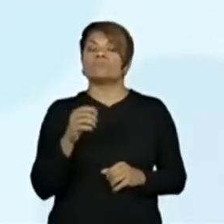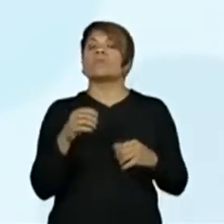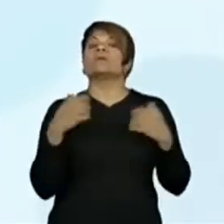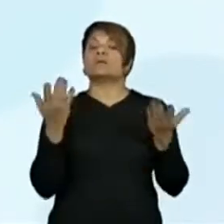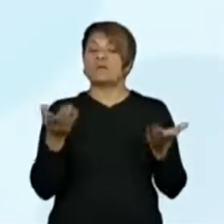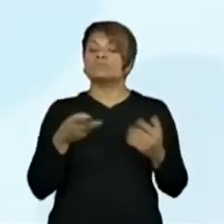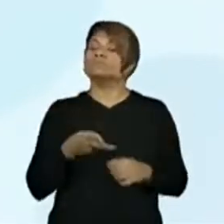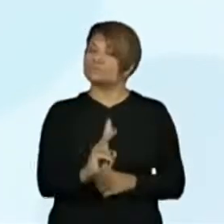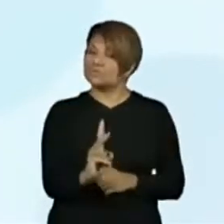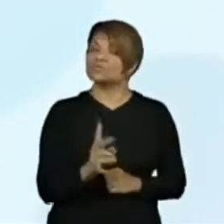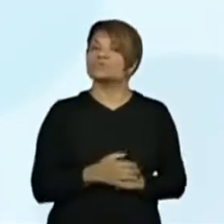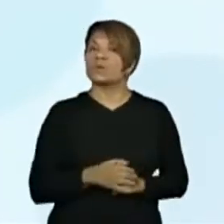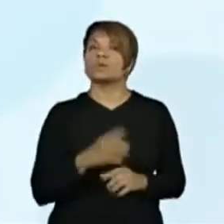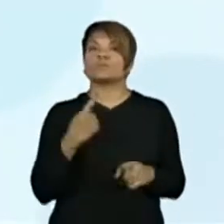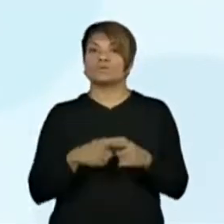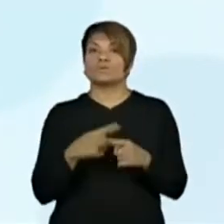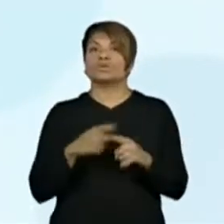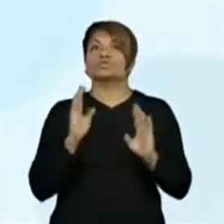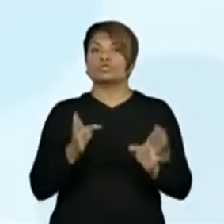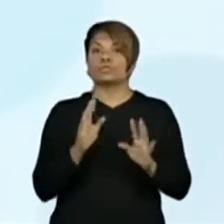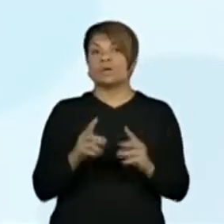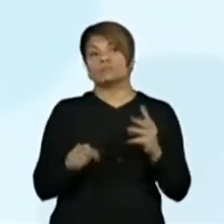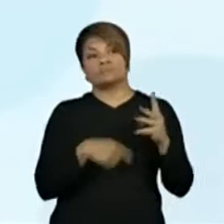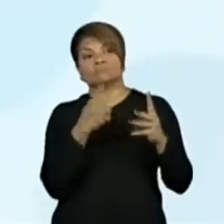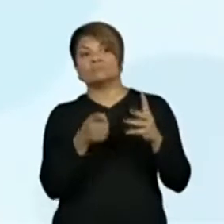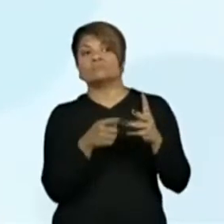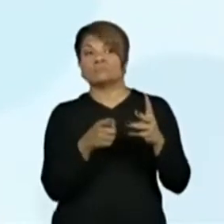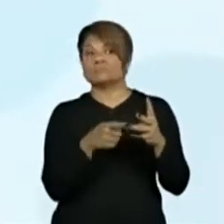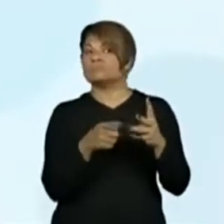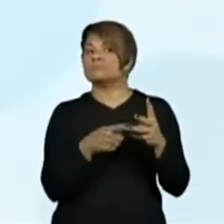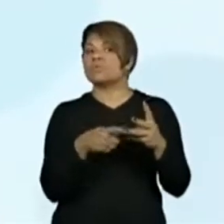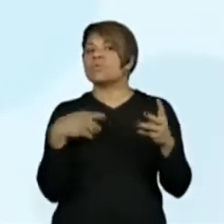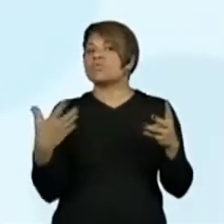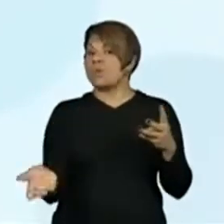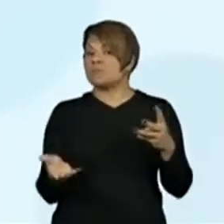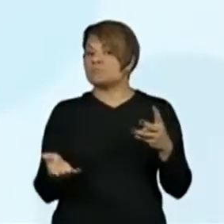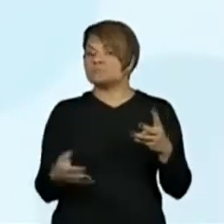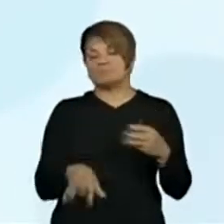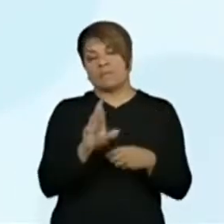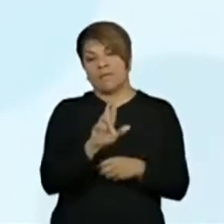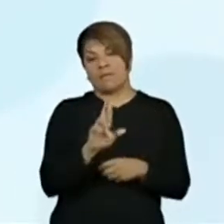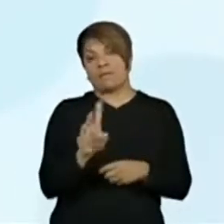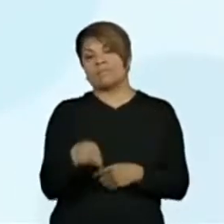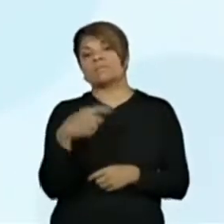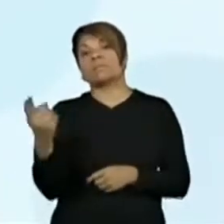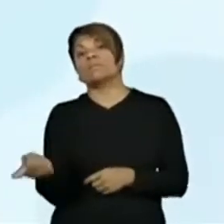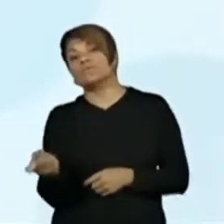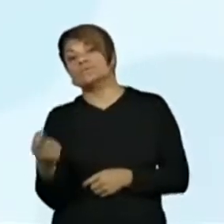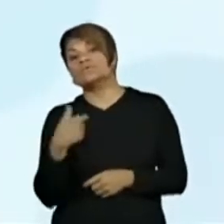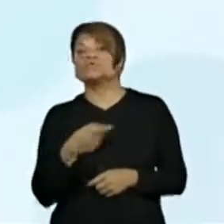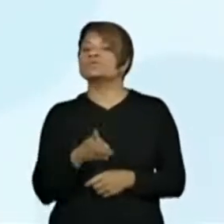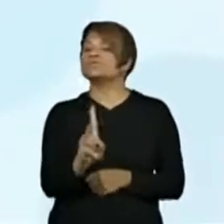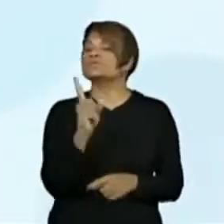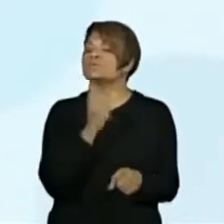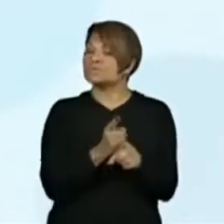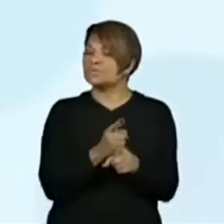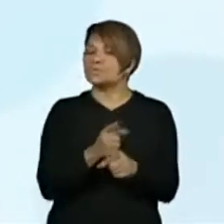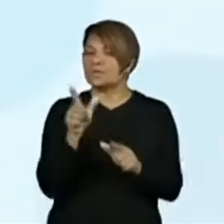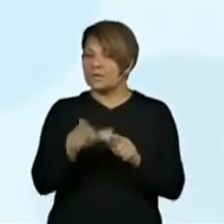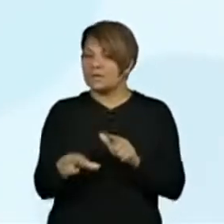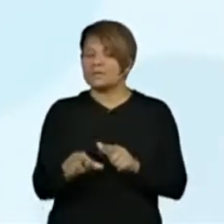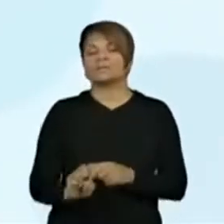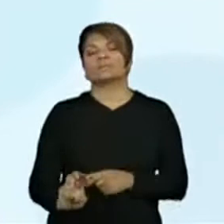continuar porque eu já fiz a marquinha, certo, professora Vivi? Então, depois do R eu continuo e vou achar a letra...